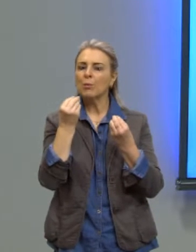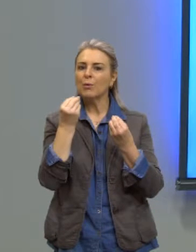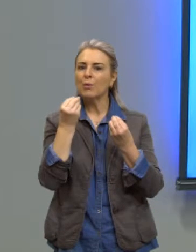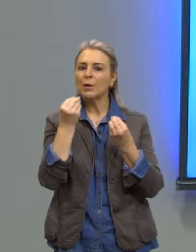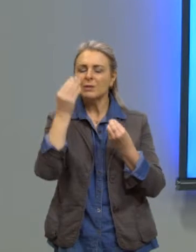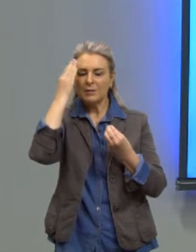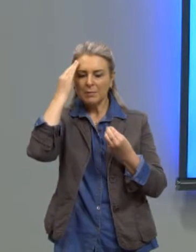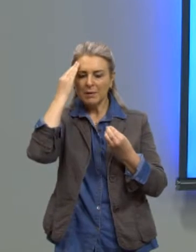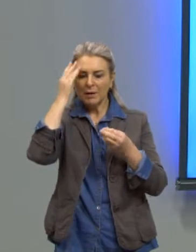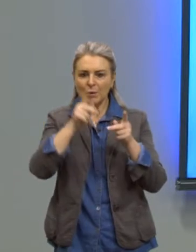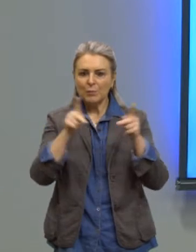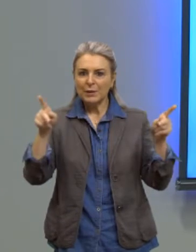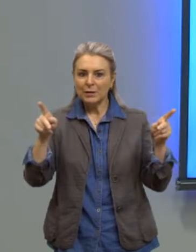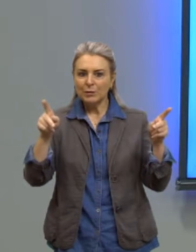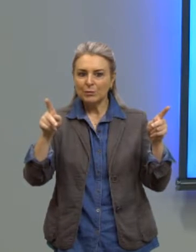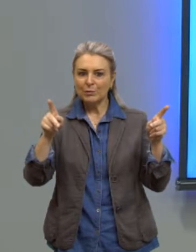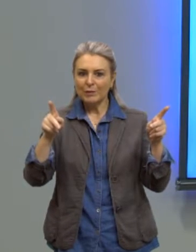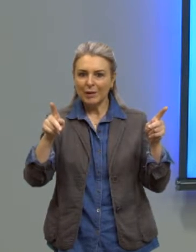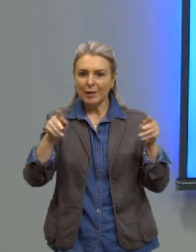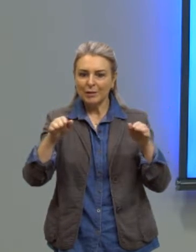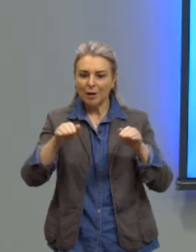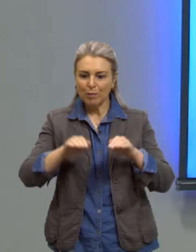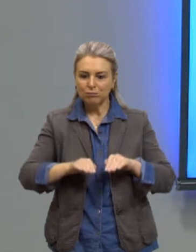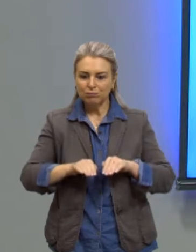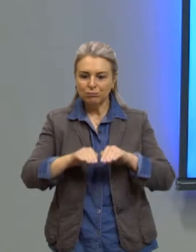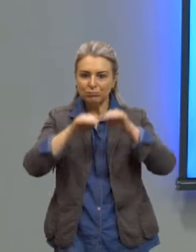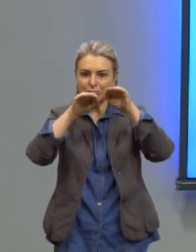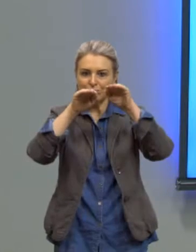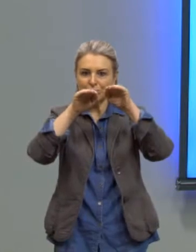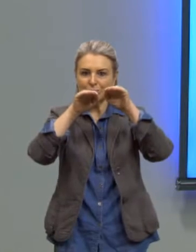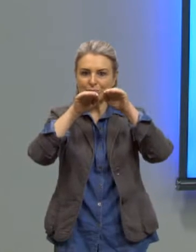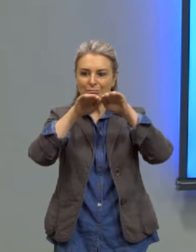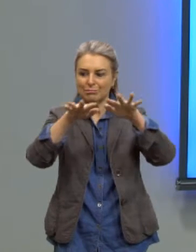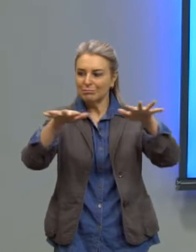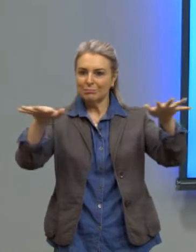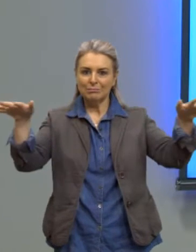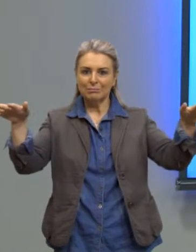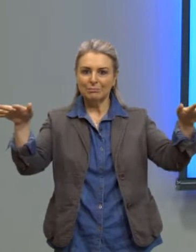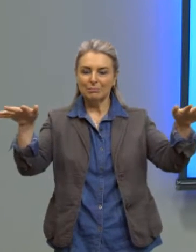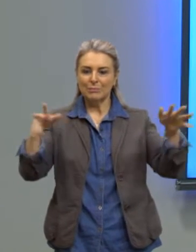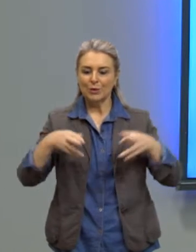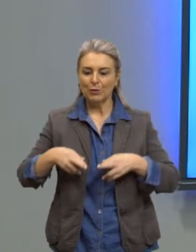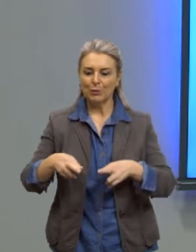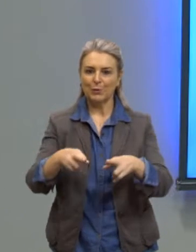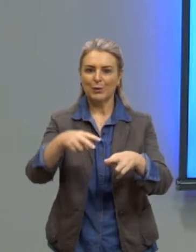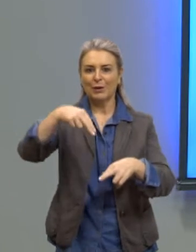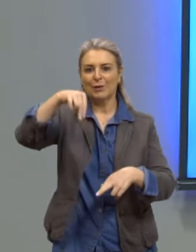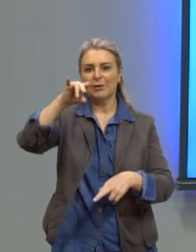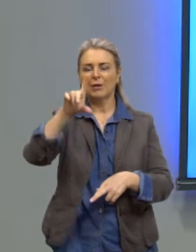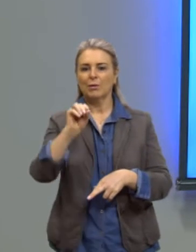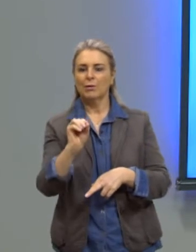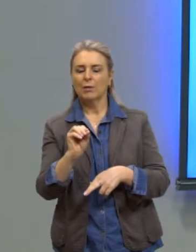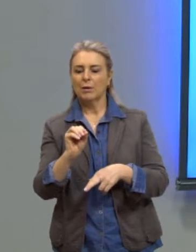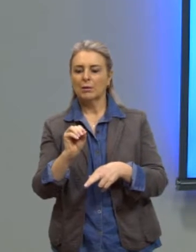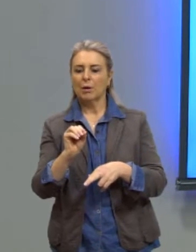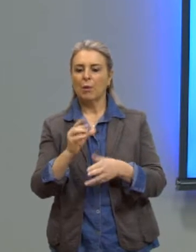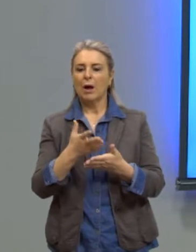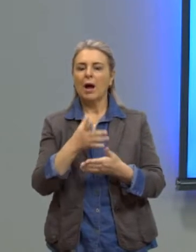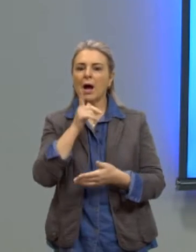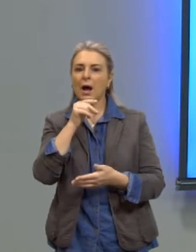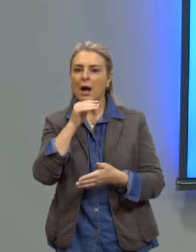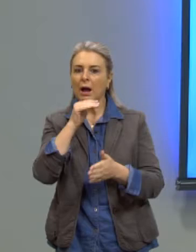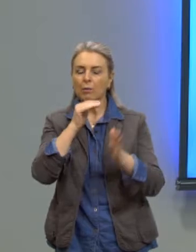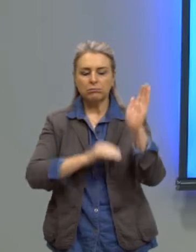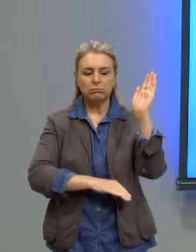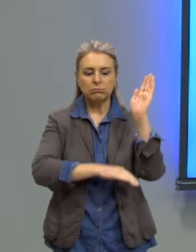rio enchia e quando é que essa enchente acontecia, certo? Bom, então, o que eles faziam? Eles observavam que o rio subia logo